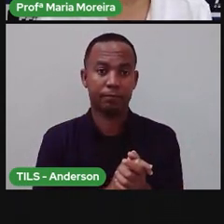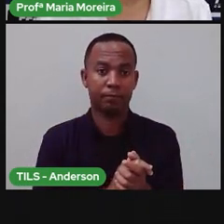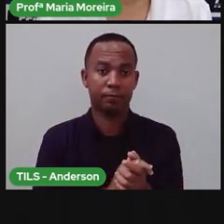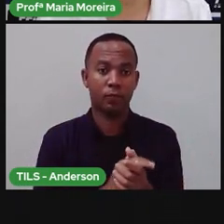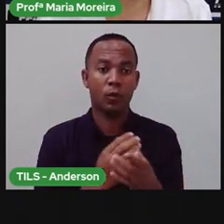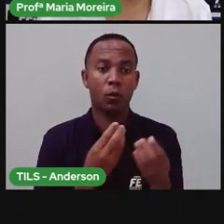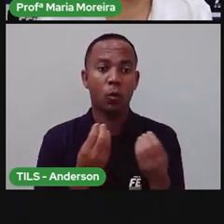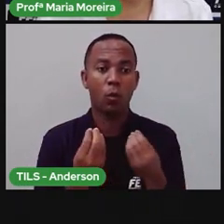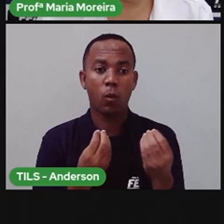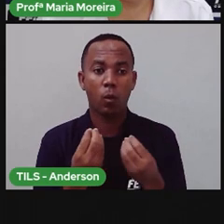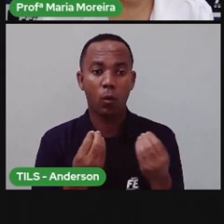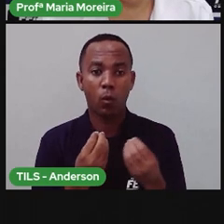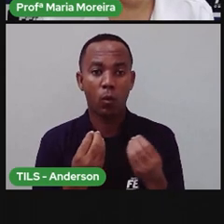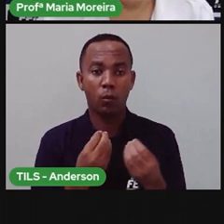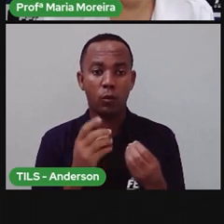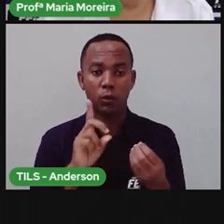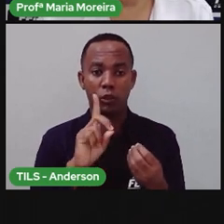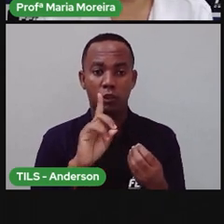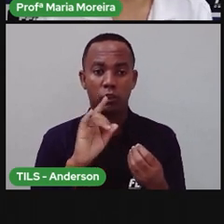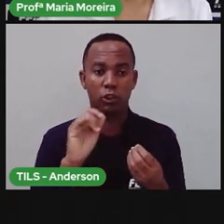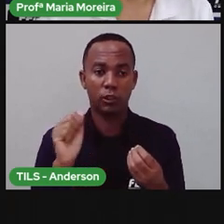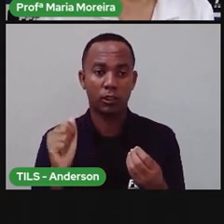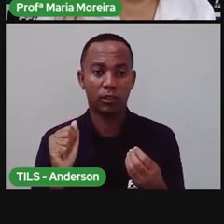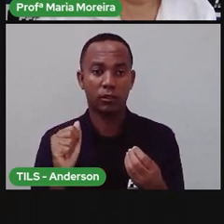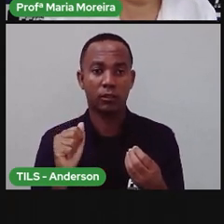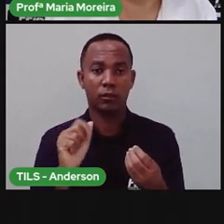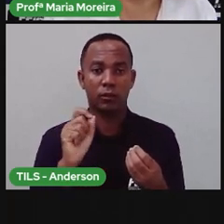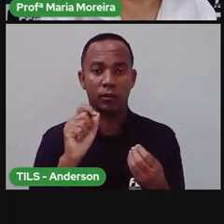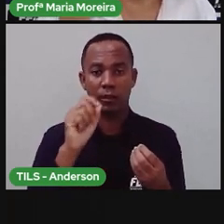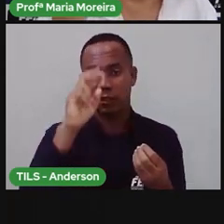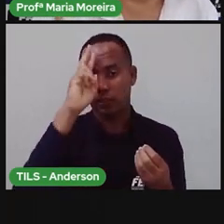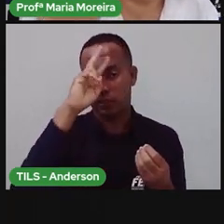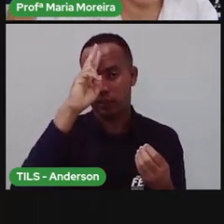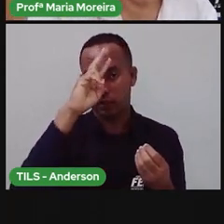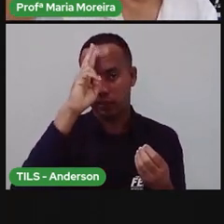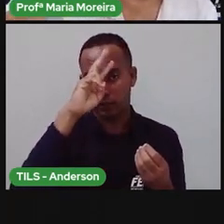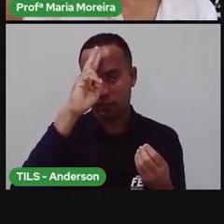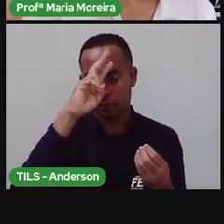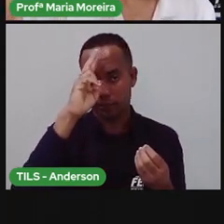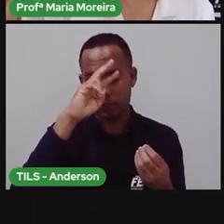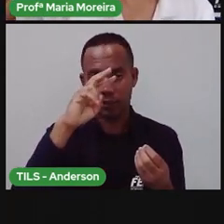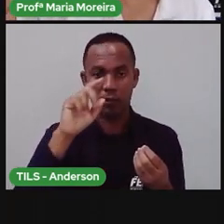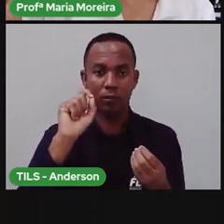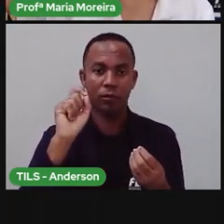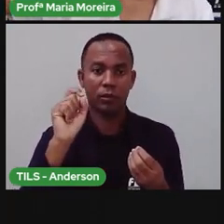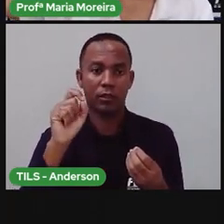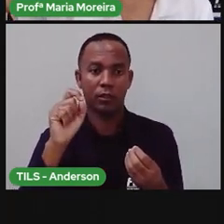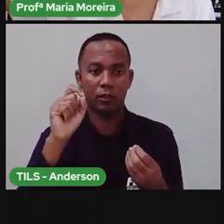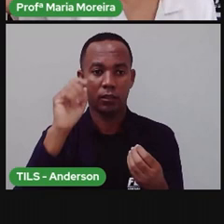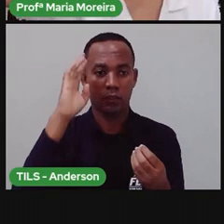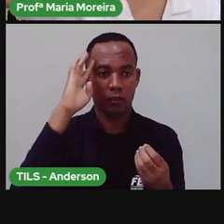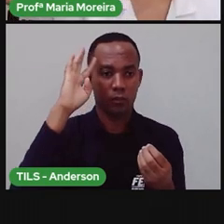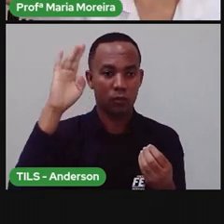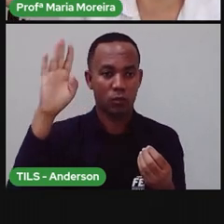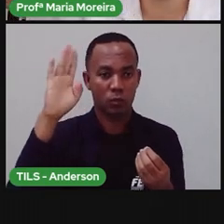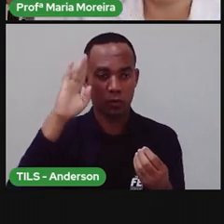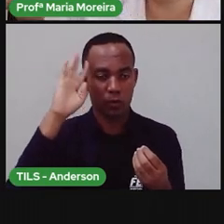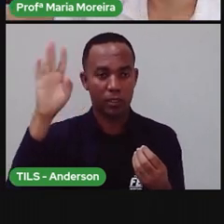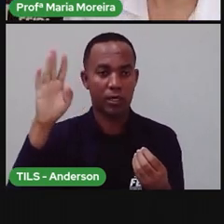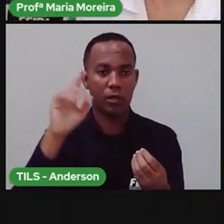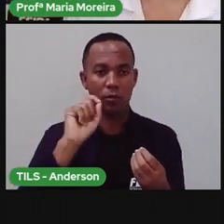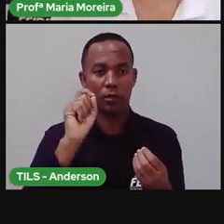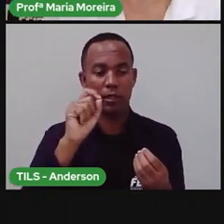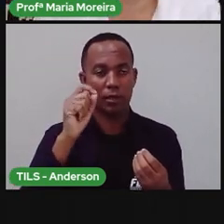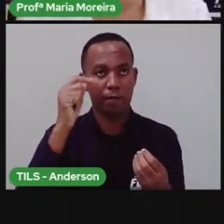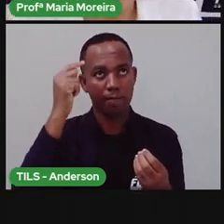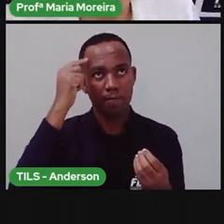como acontecem os dias, né? Lembra que a própria falou que vocês iam sonhar com a minha voz no ouvido de vocês repetindo,